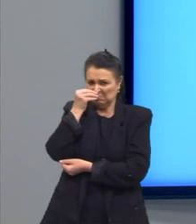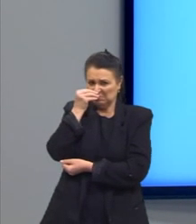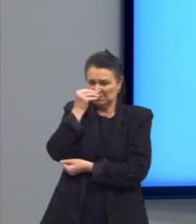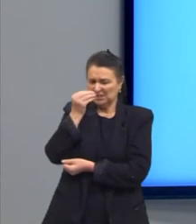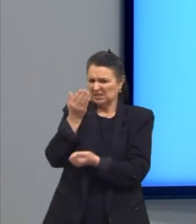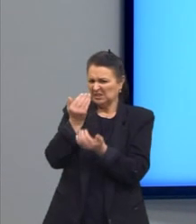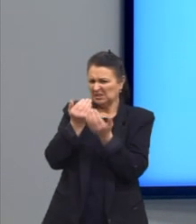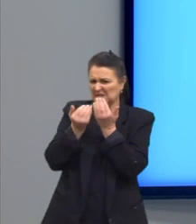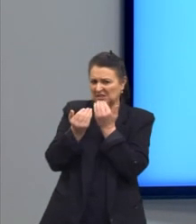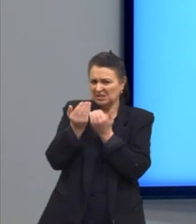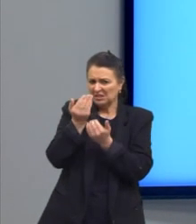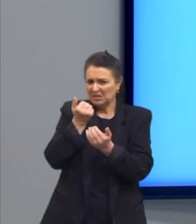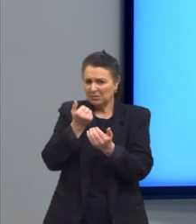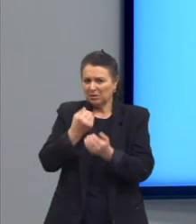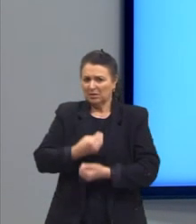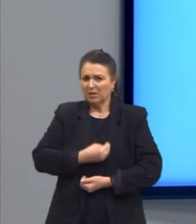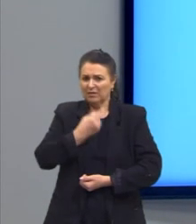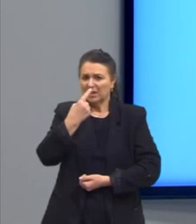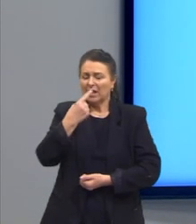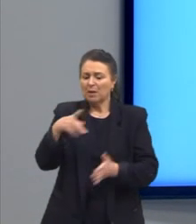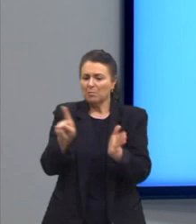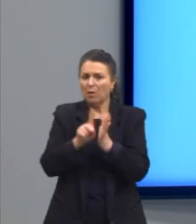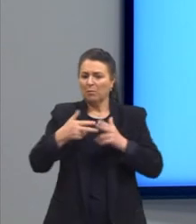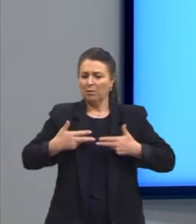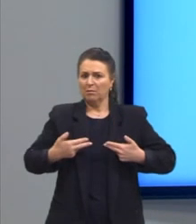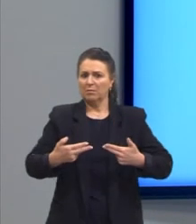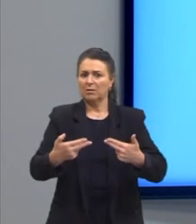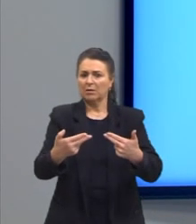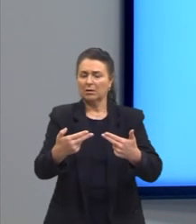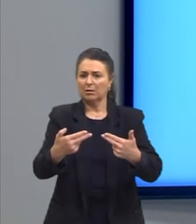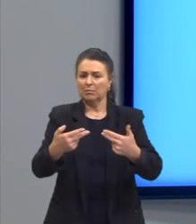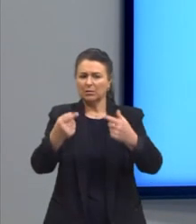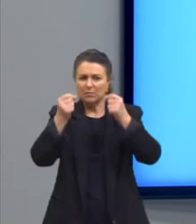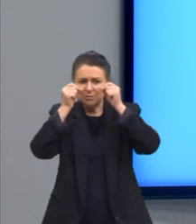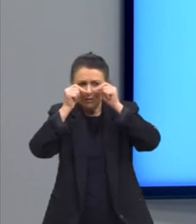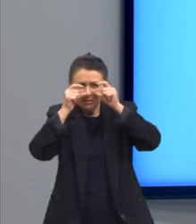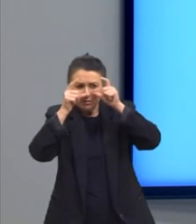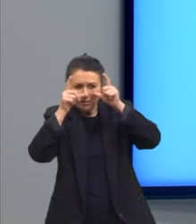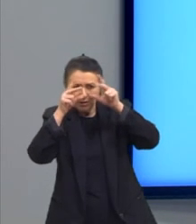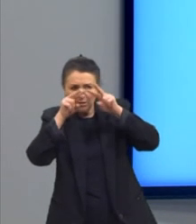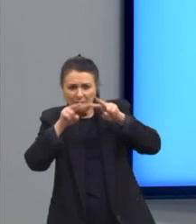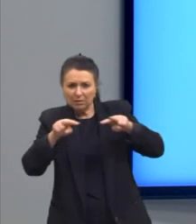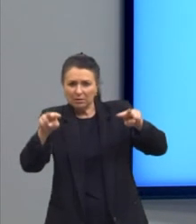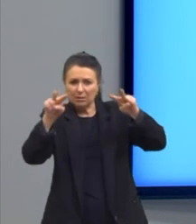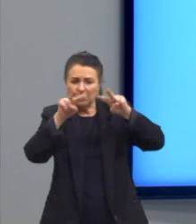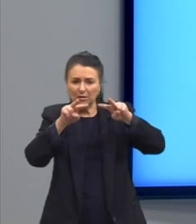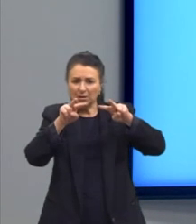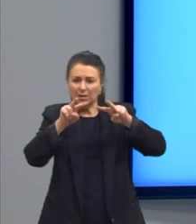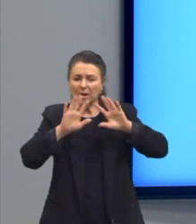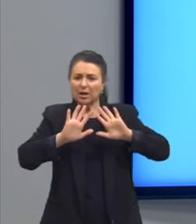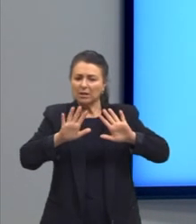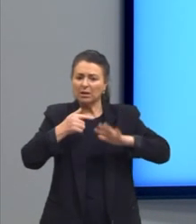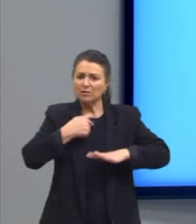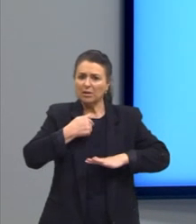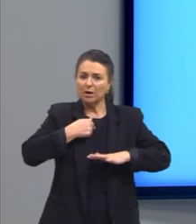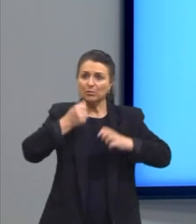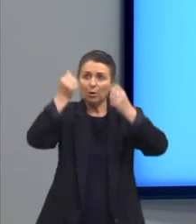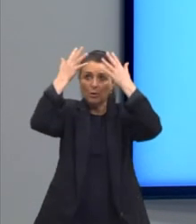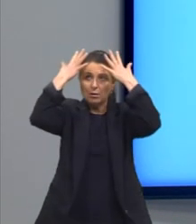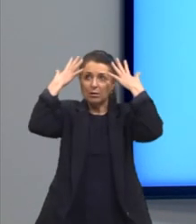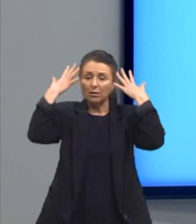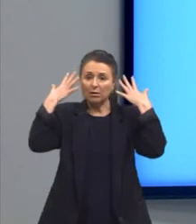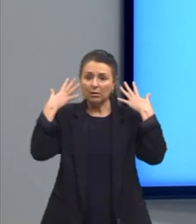e a vida em geral declara guerra, Anda espreitar meus olhos para roê-los e há de deixar-me apenas os cabelos